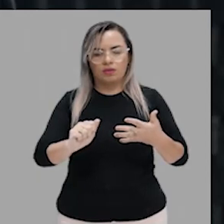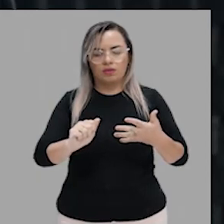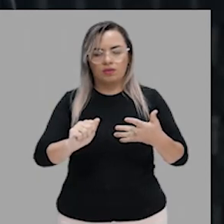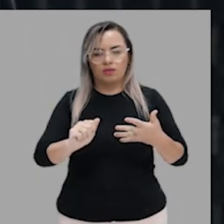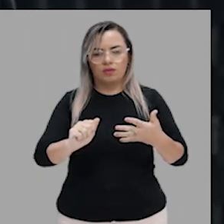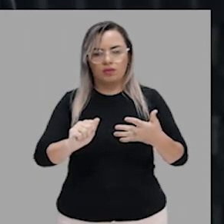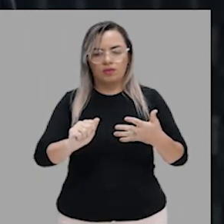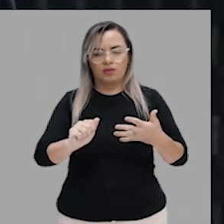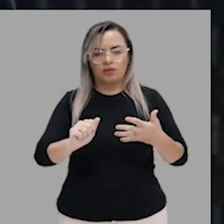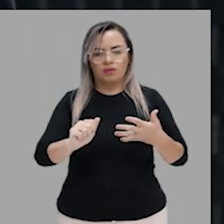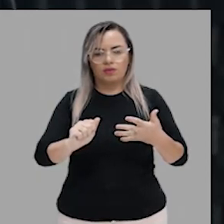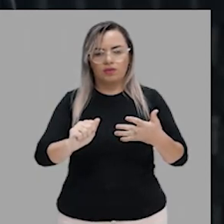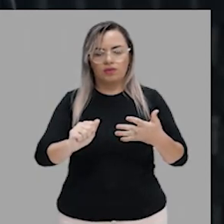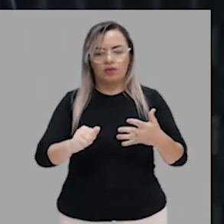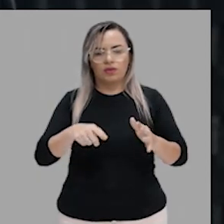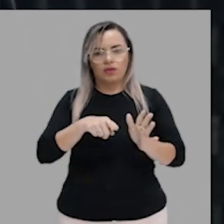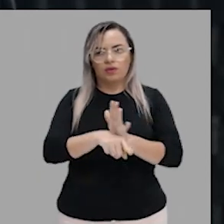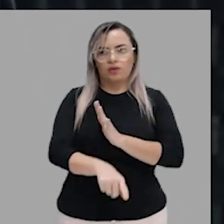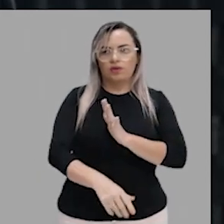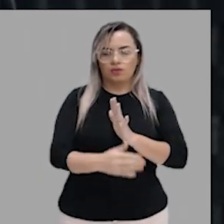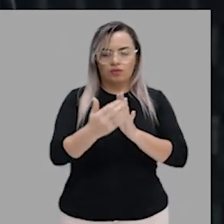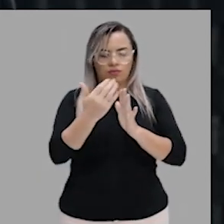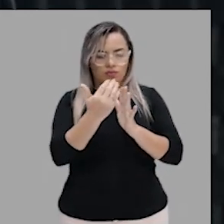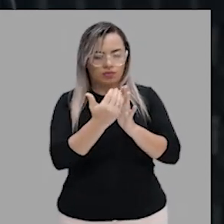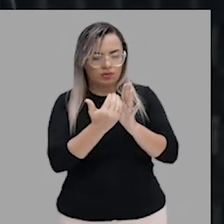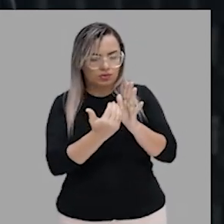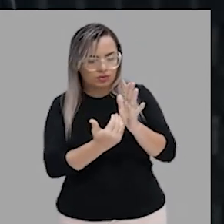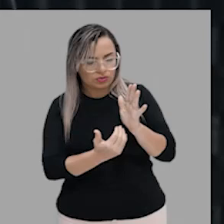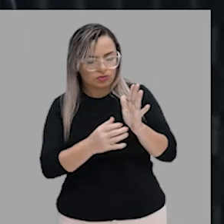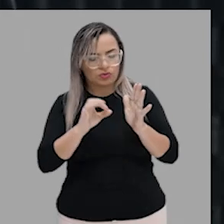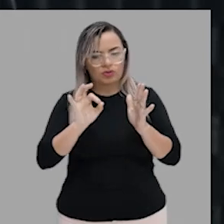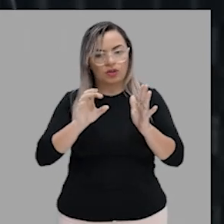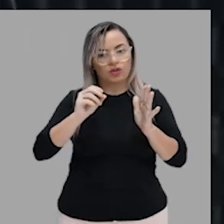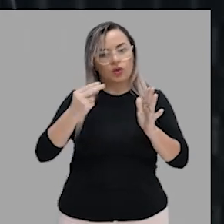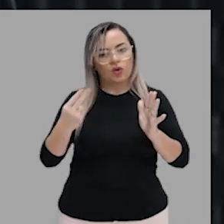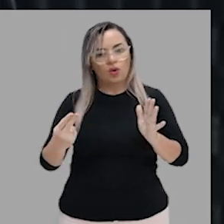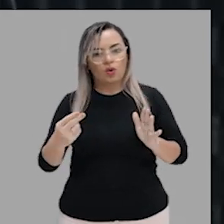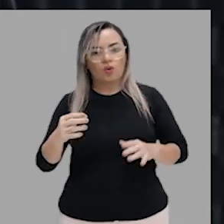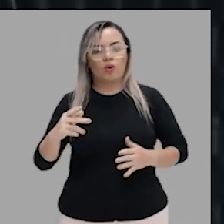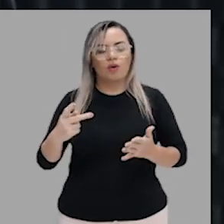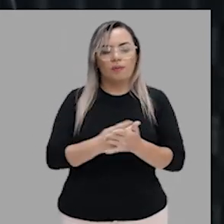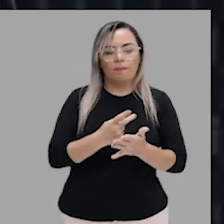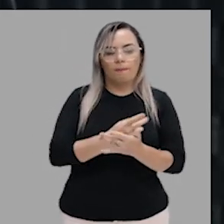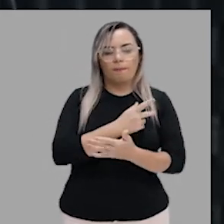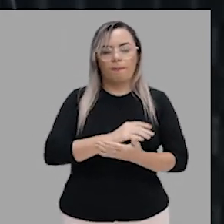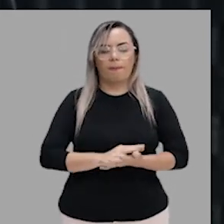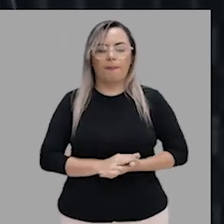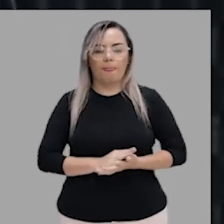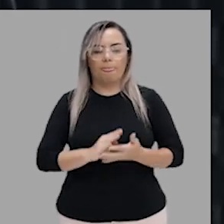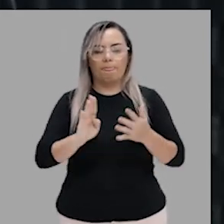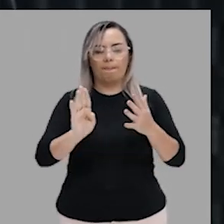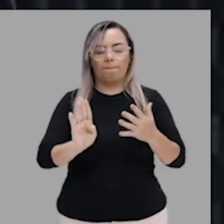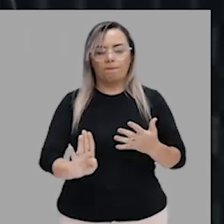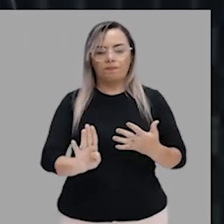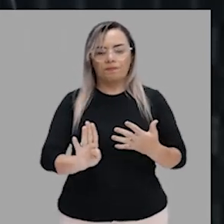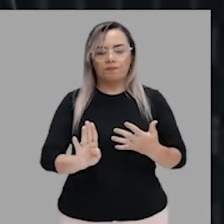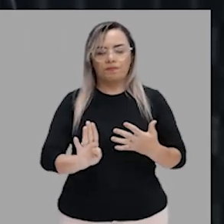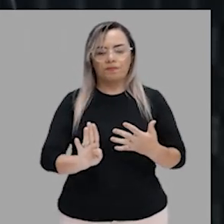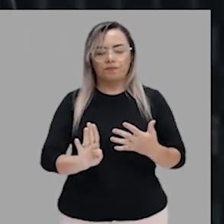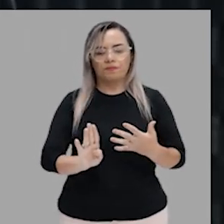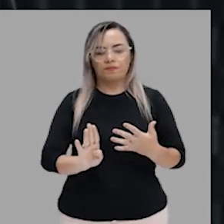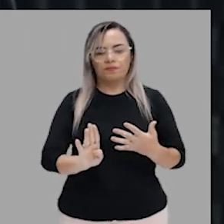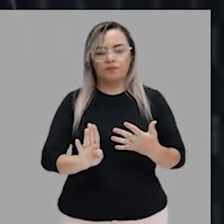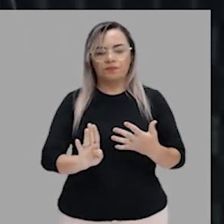o enunciado traz as construções, um certo e um errado, vamos ver aqui. Esquecemos facilmente o belo arrasoado aquiano,